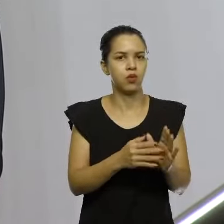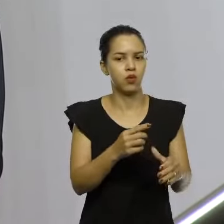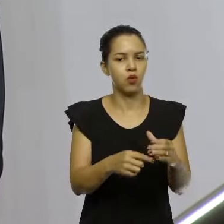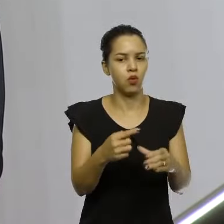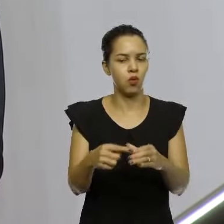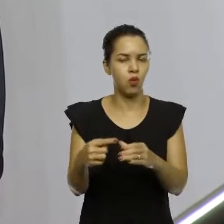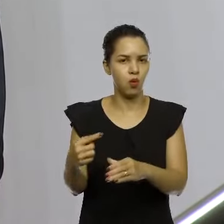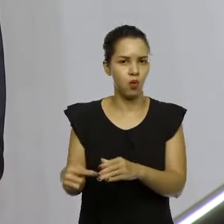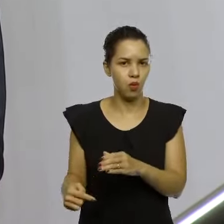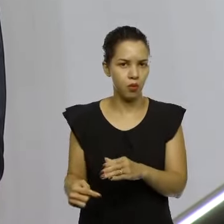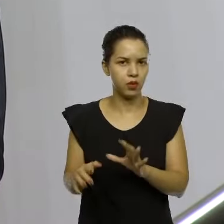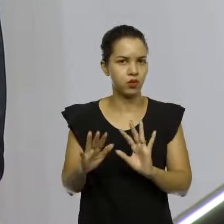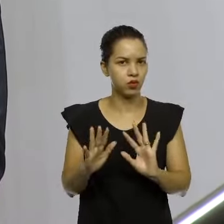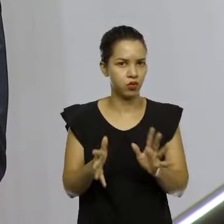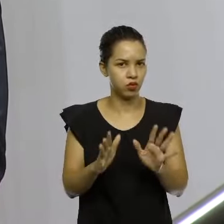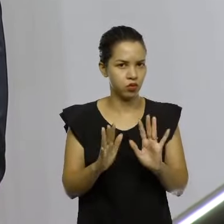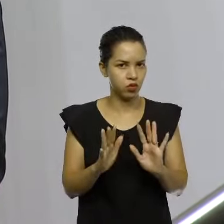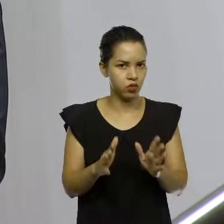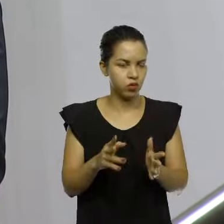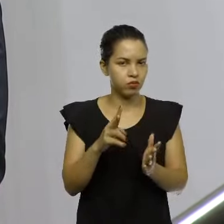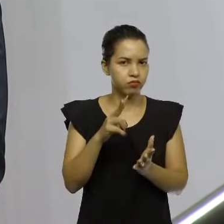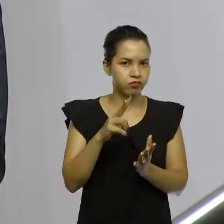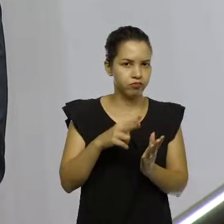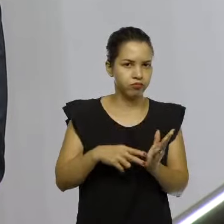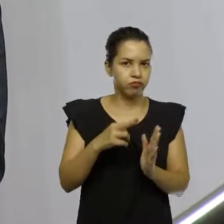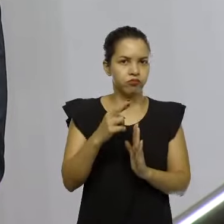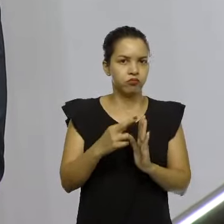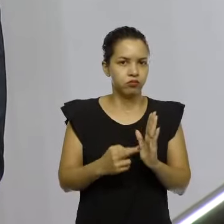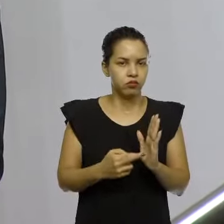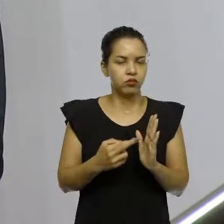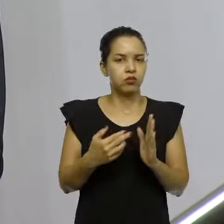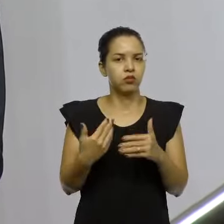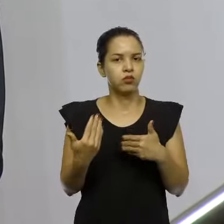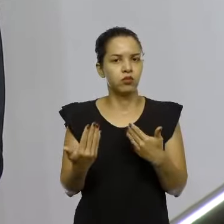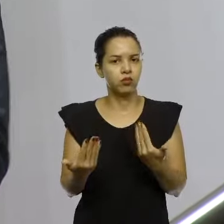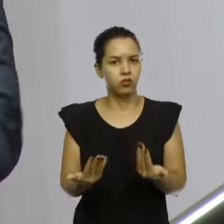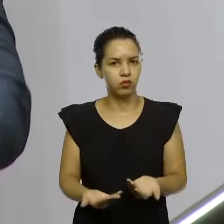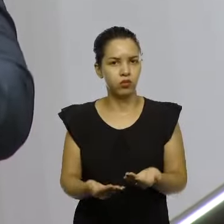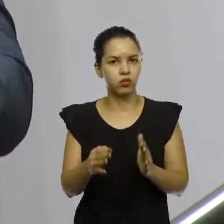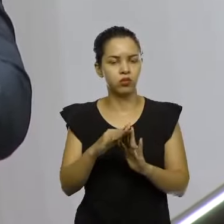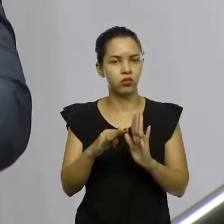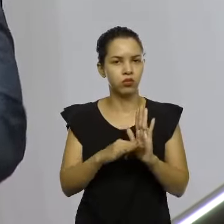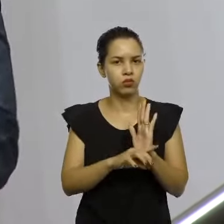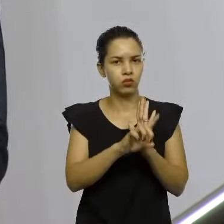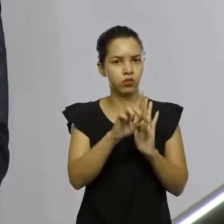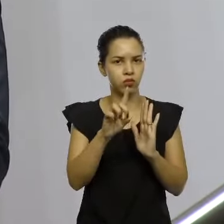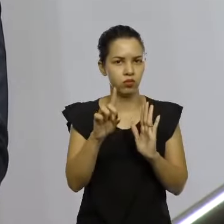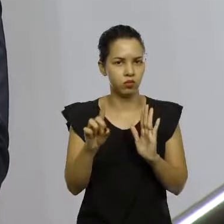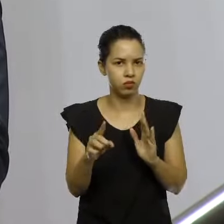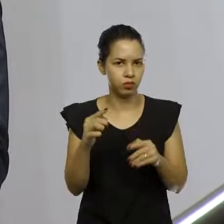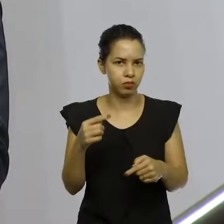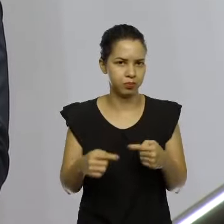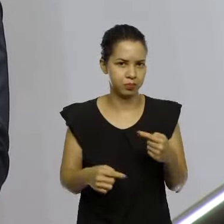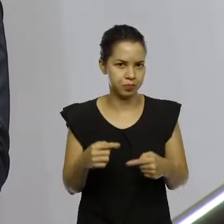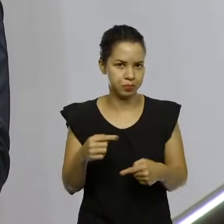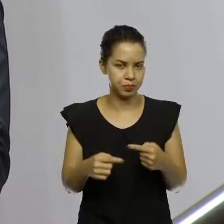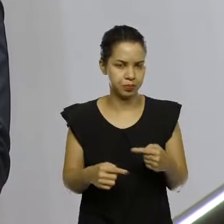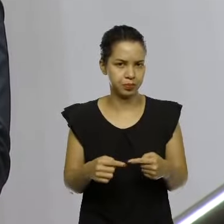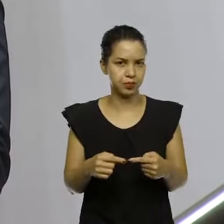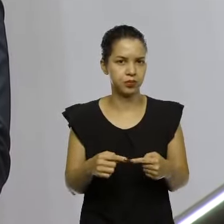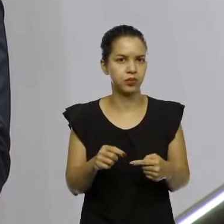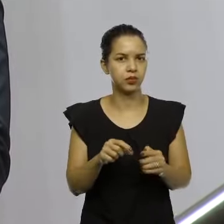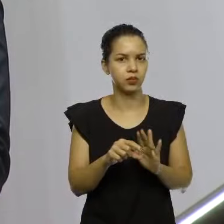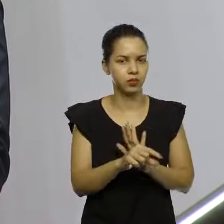leitura do relatório e o voto relator, ou na ordem do dia, no primeiro turno, durante a sua discussão. Parágrafo único. Na hipótese da emenda